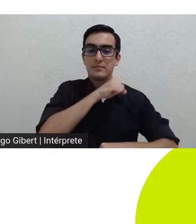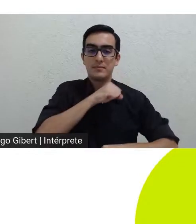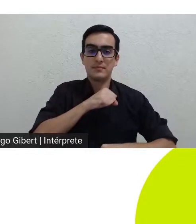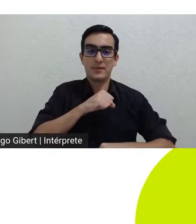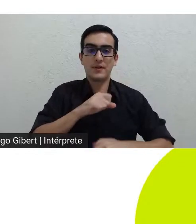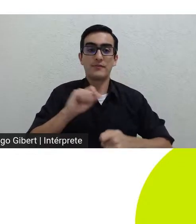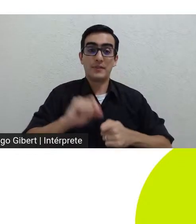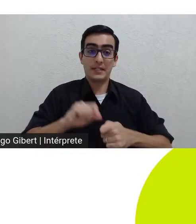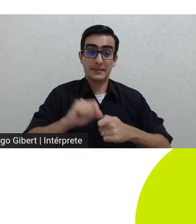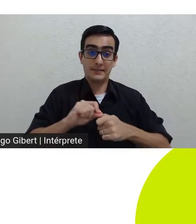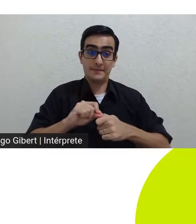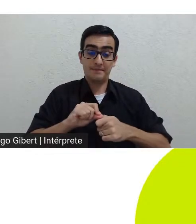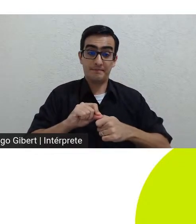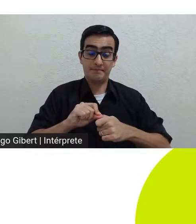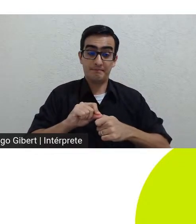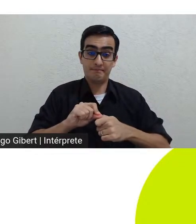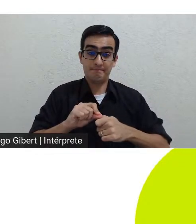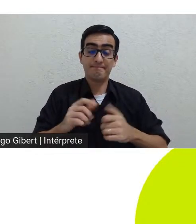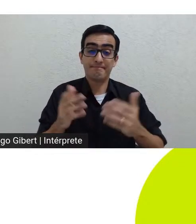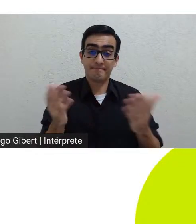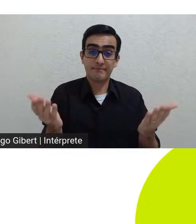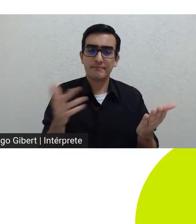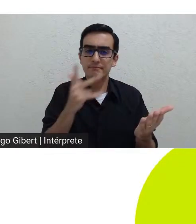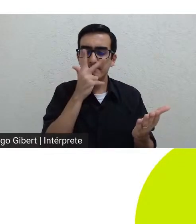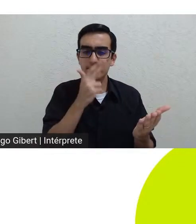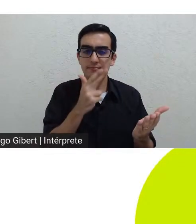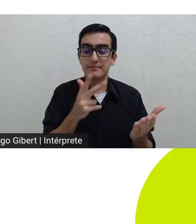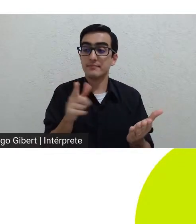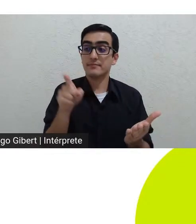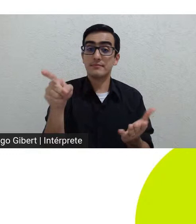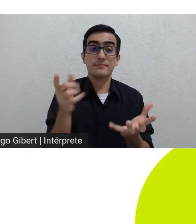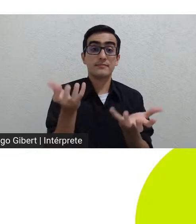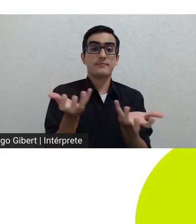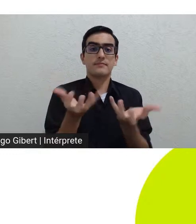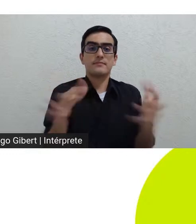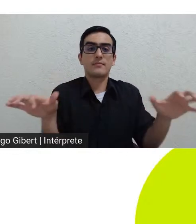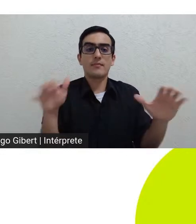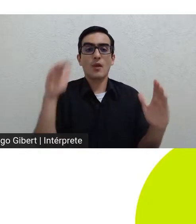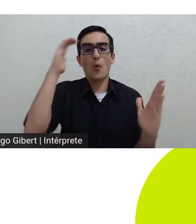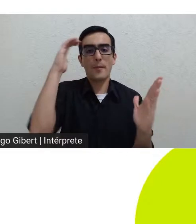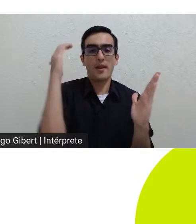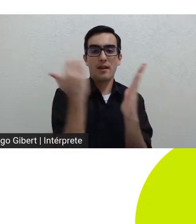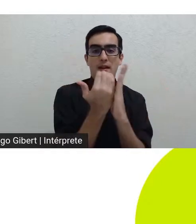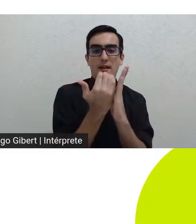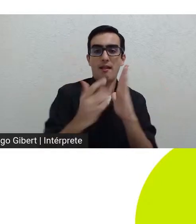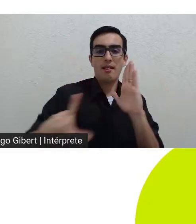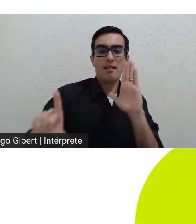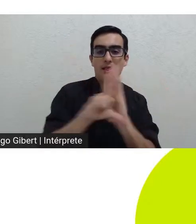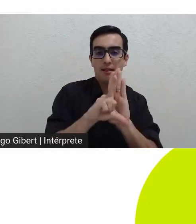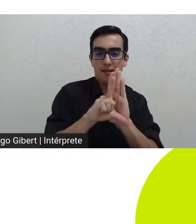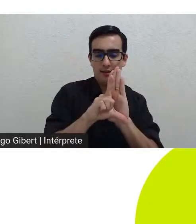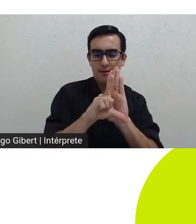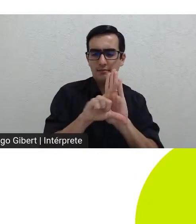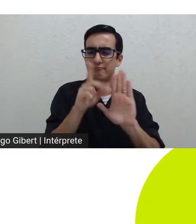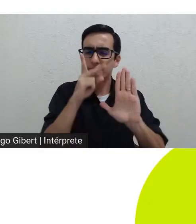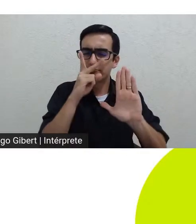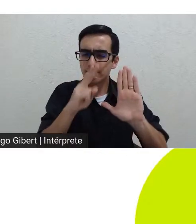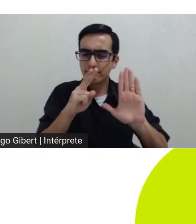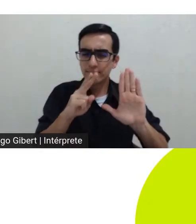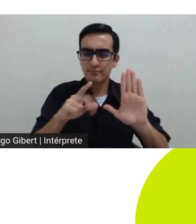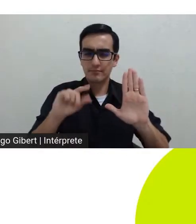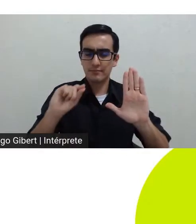recusa cega e imediata à lei como representante psíquico da